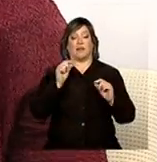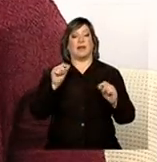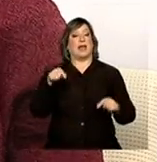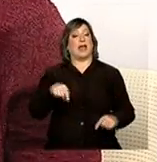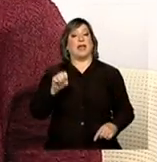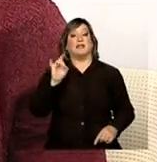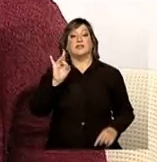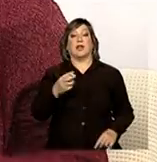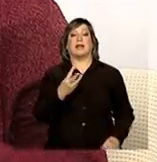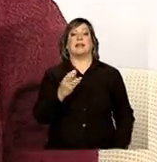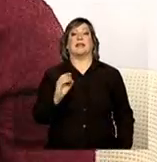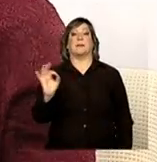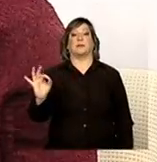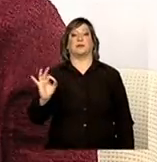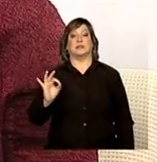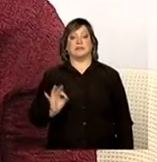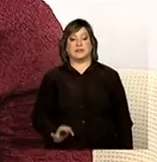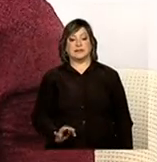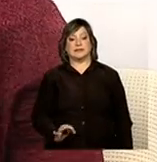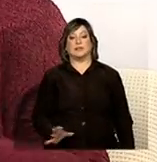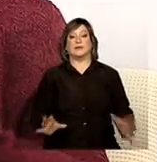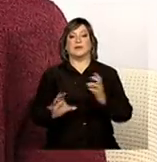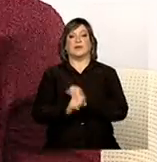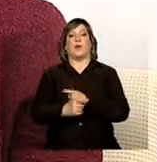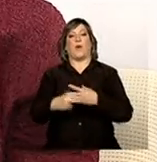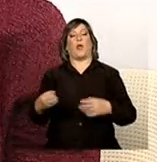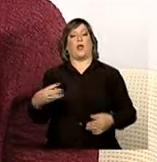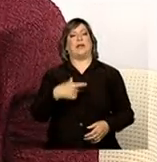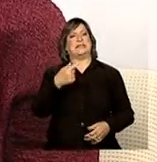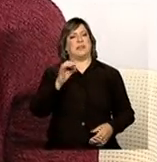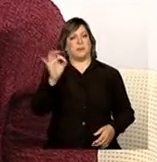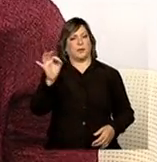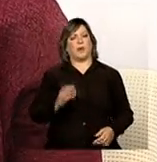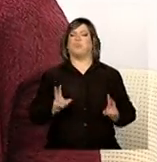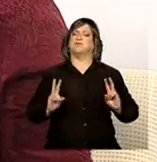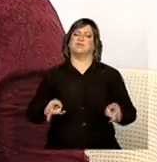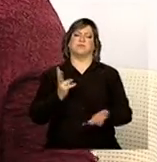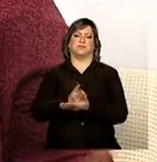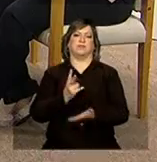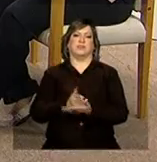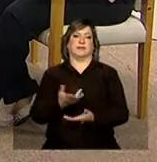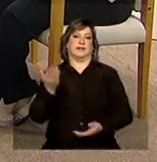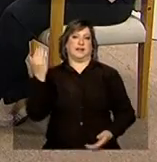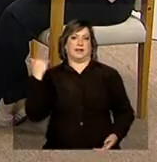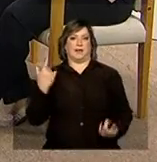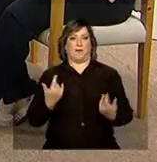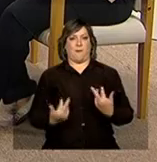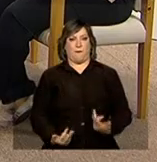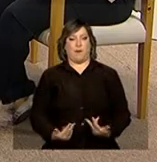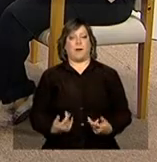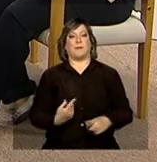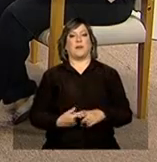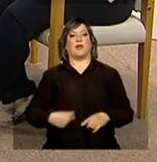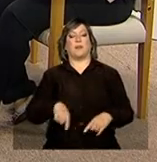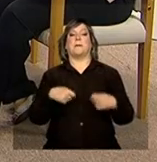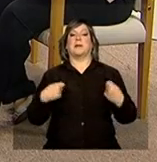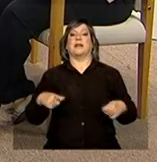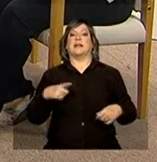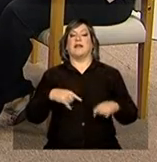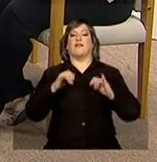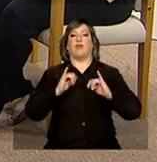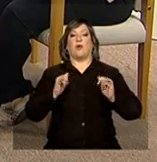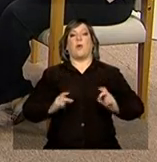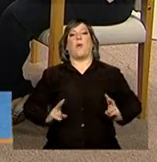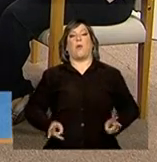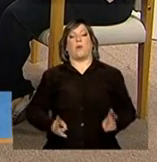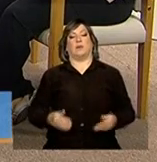só 30% de conteúdo novo. 70% continua, porque a gente também precisa ter informações continuadas